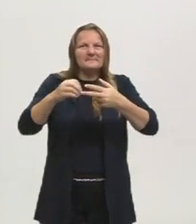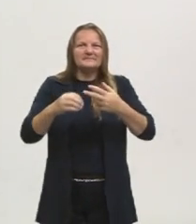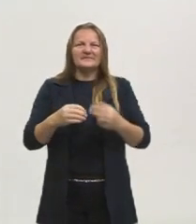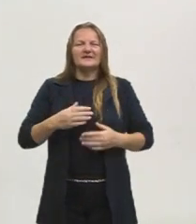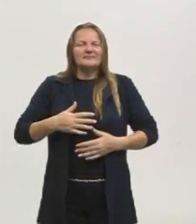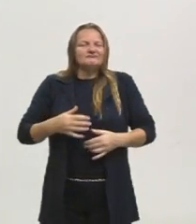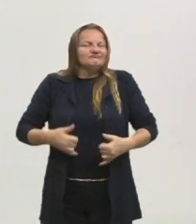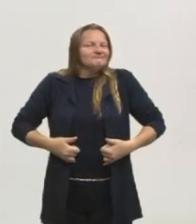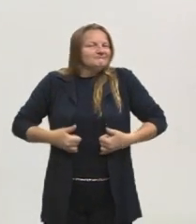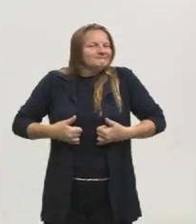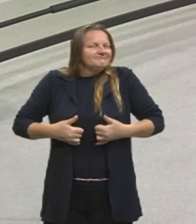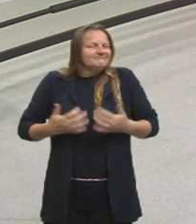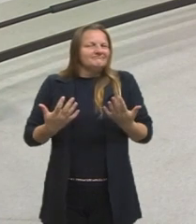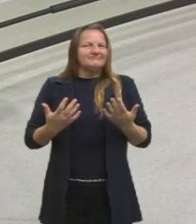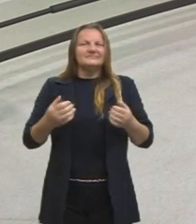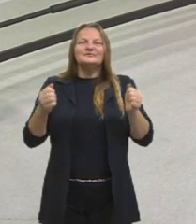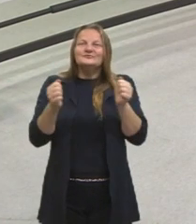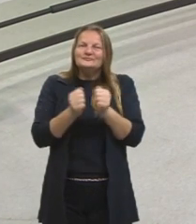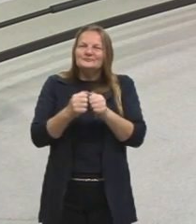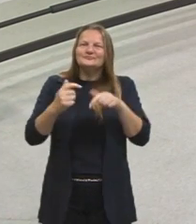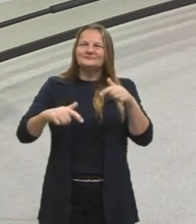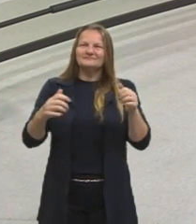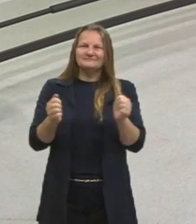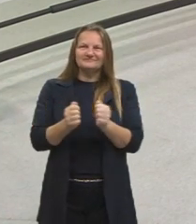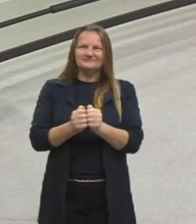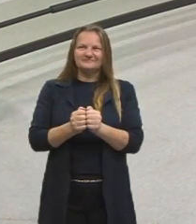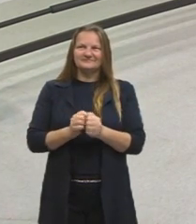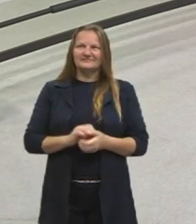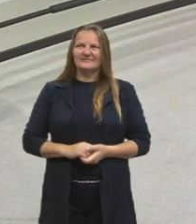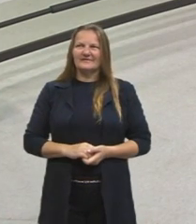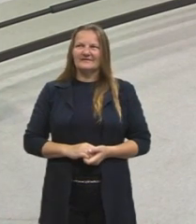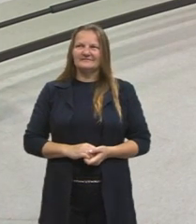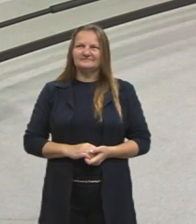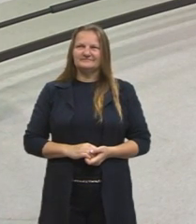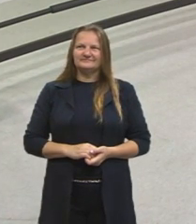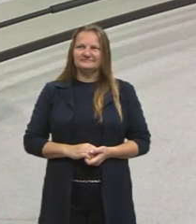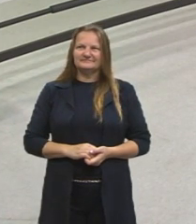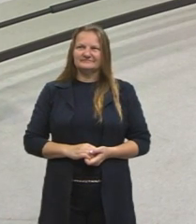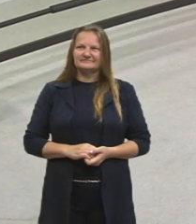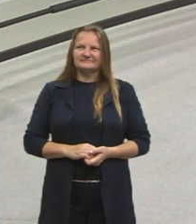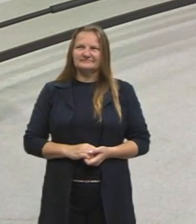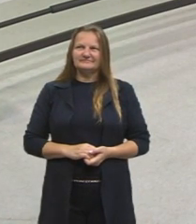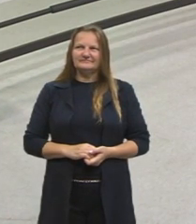honra trabalhar contigo. Eu agradeço imensamente. Digo mesmo. Fique à vontade. Muito obrigado.